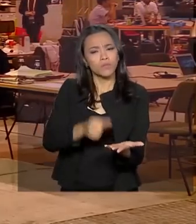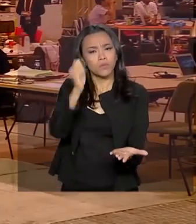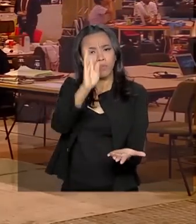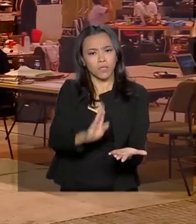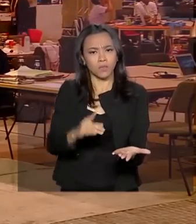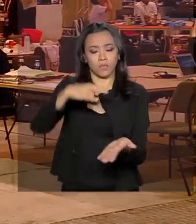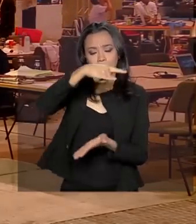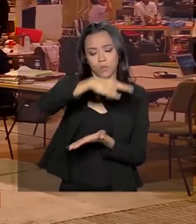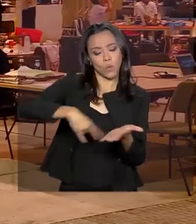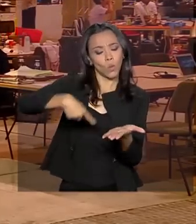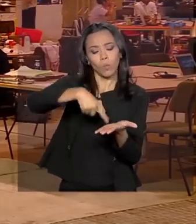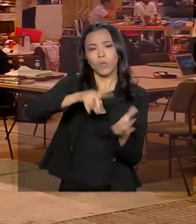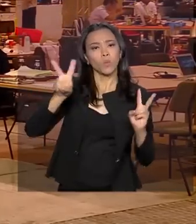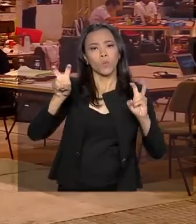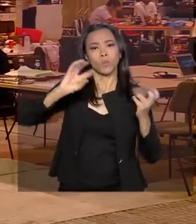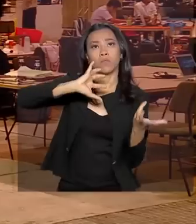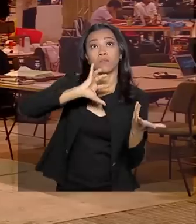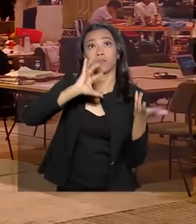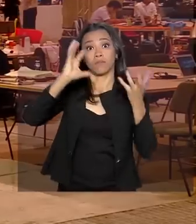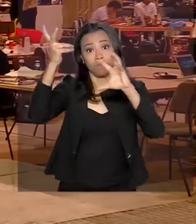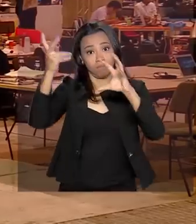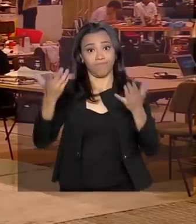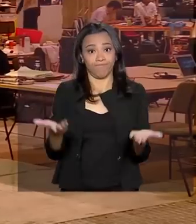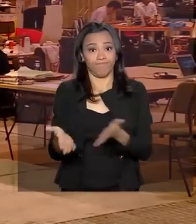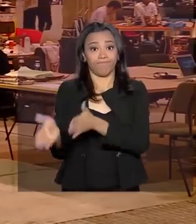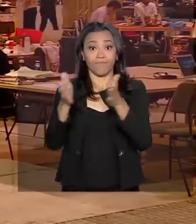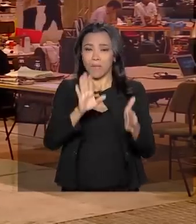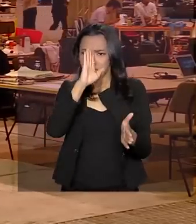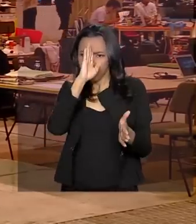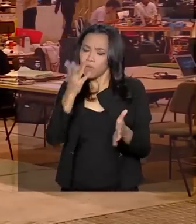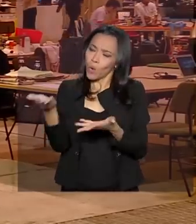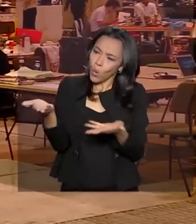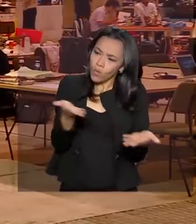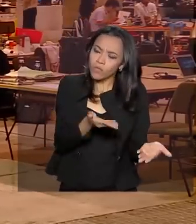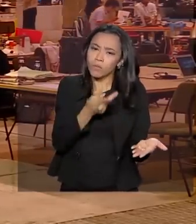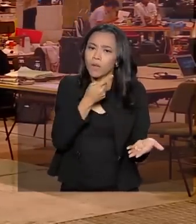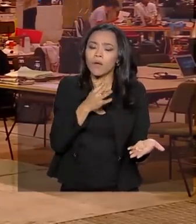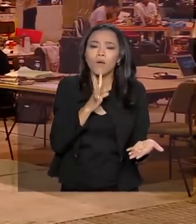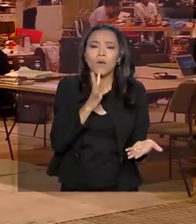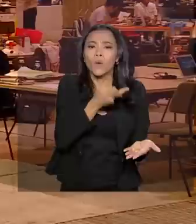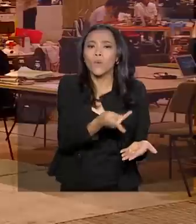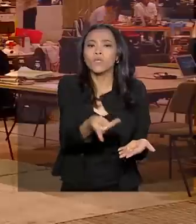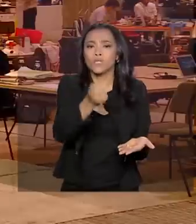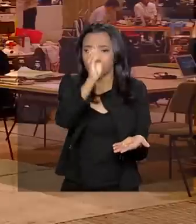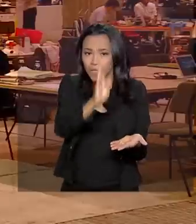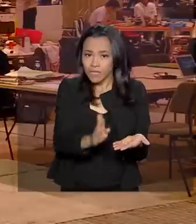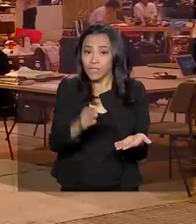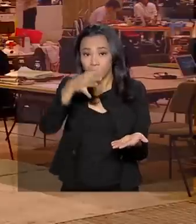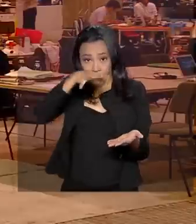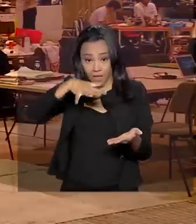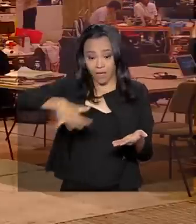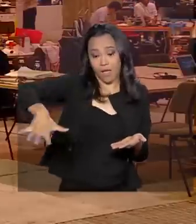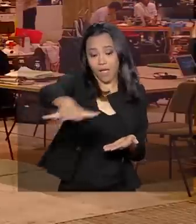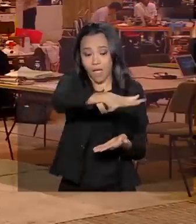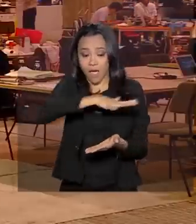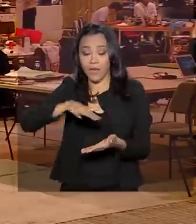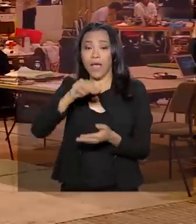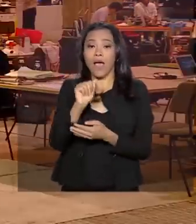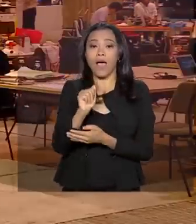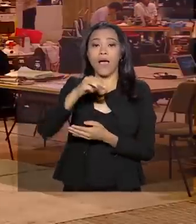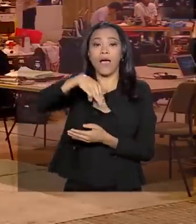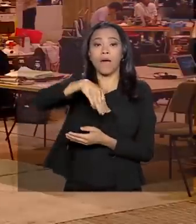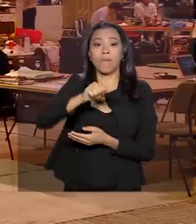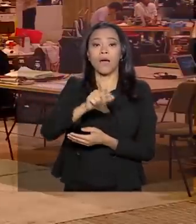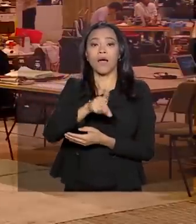convidou o francês para uma visita especialmente à região amazônica, onde, segundo o presidente, é possível aliar